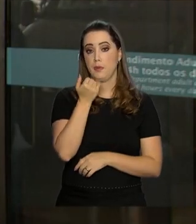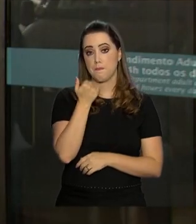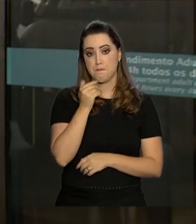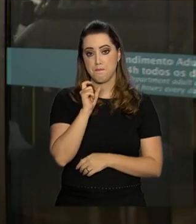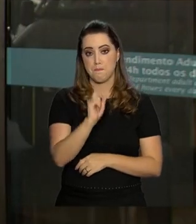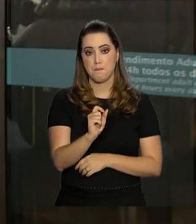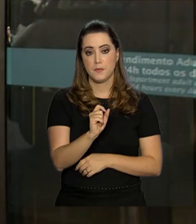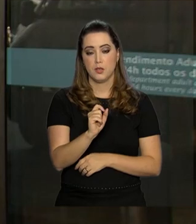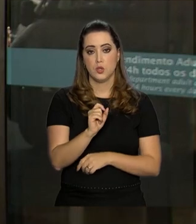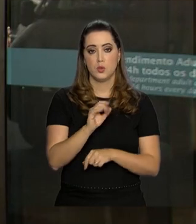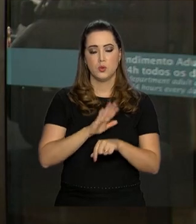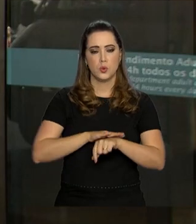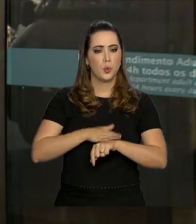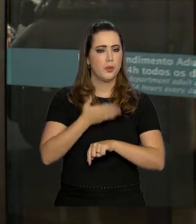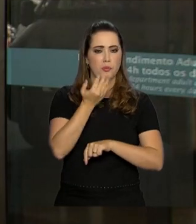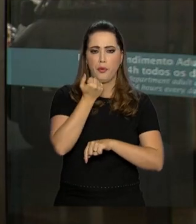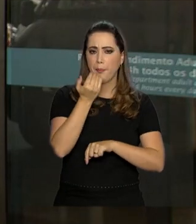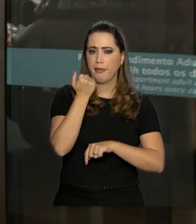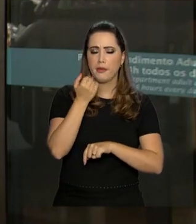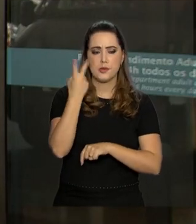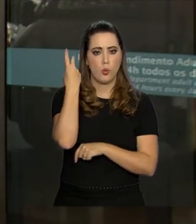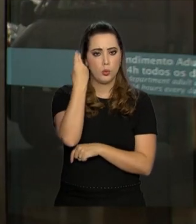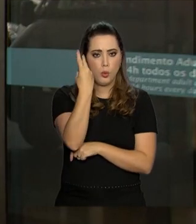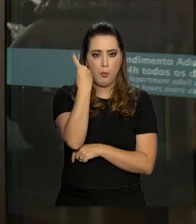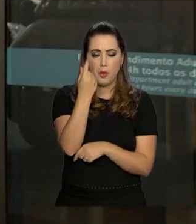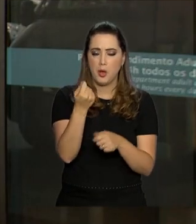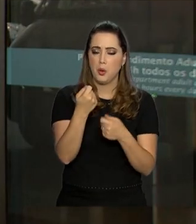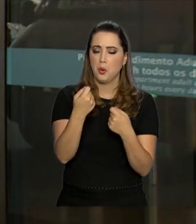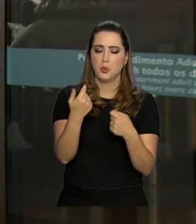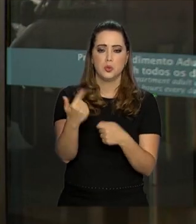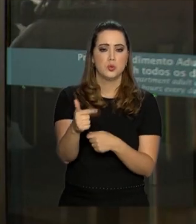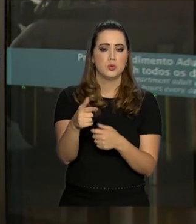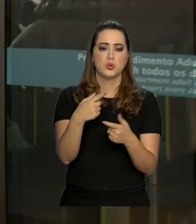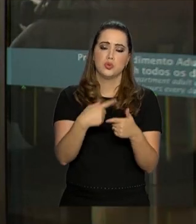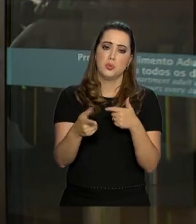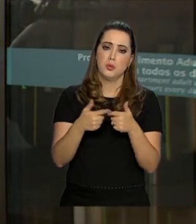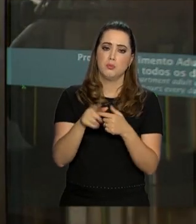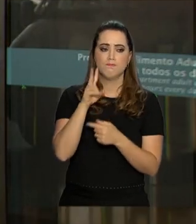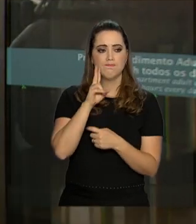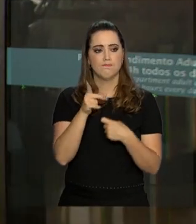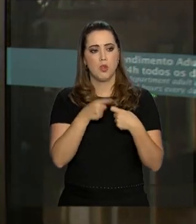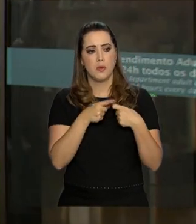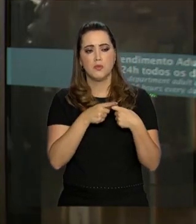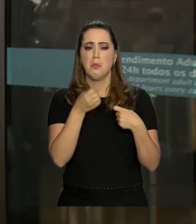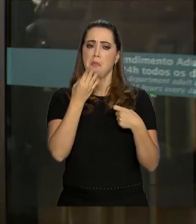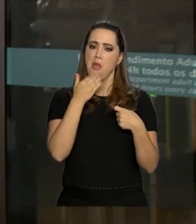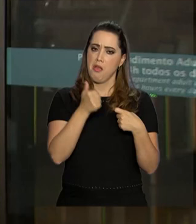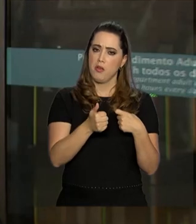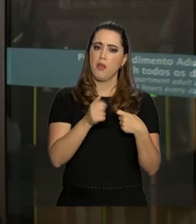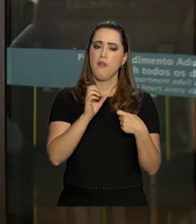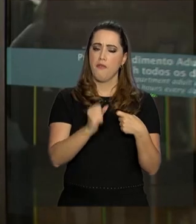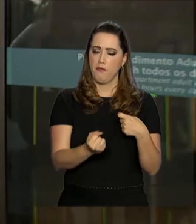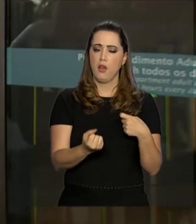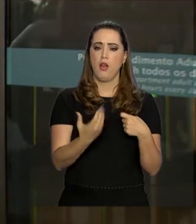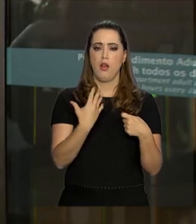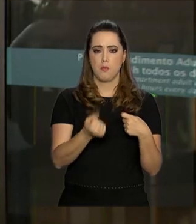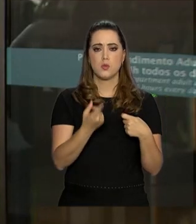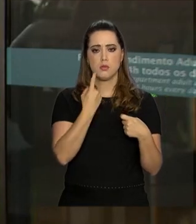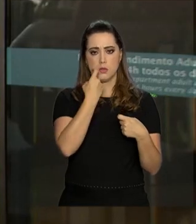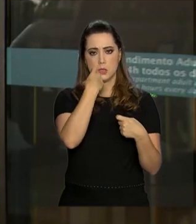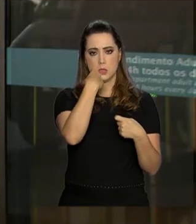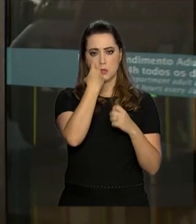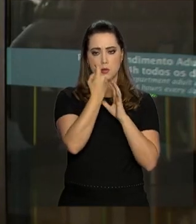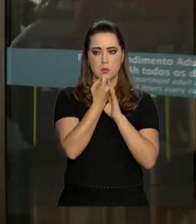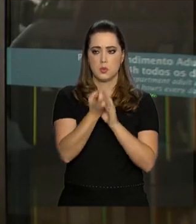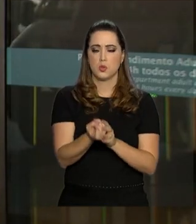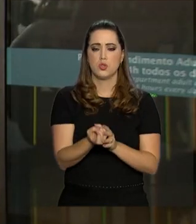qualquer tipo de alimento, os médicos disseram assim Bom, já que ele está reagindo bem, vamos retirar a sonda, ver como